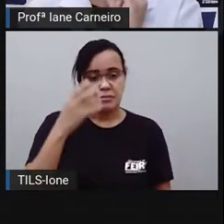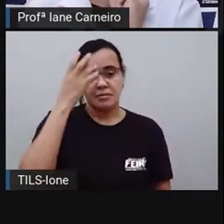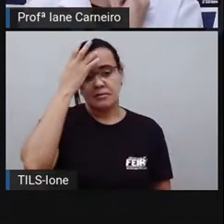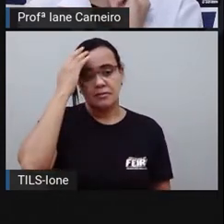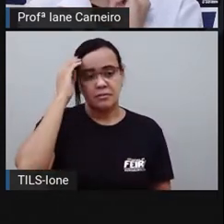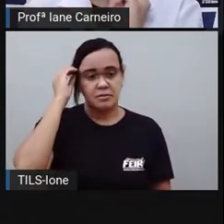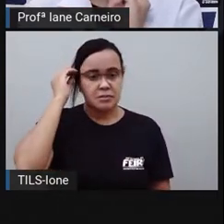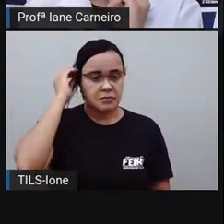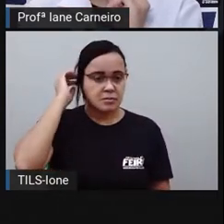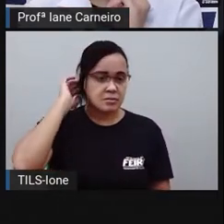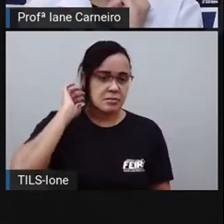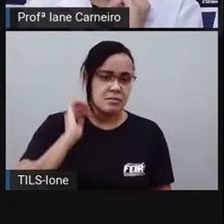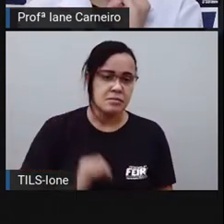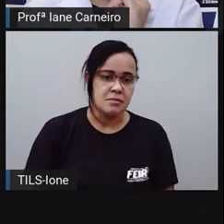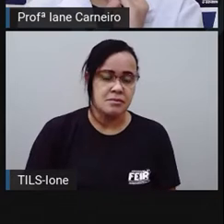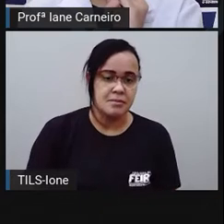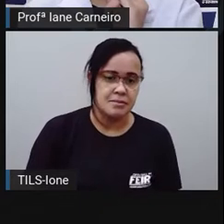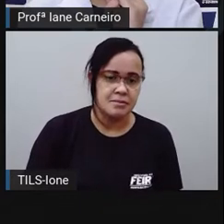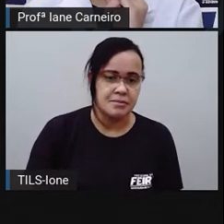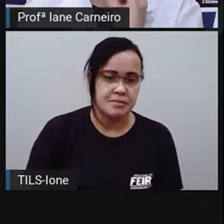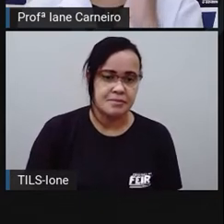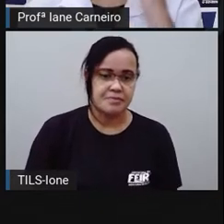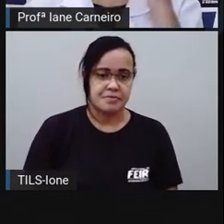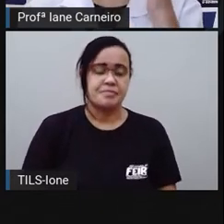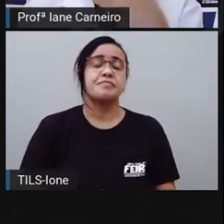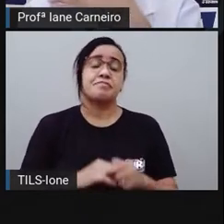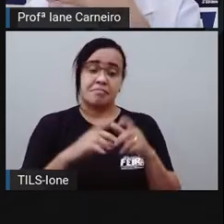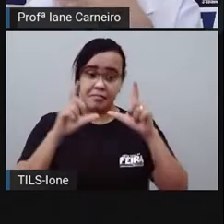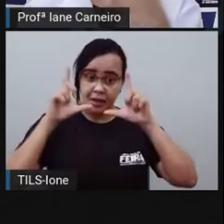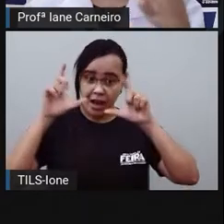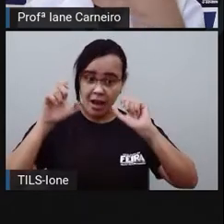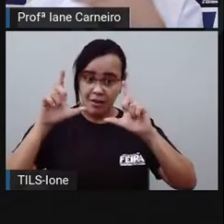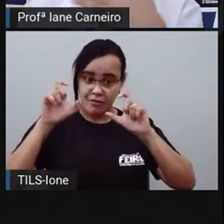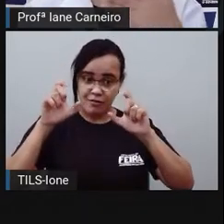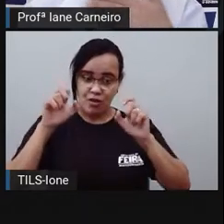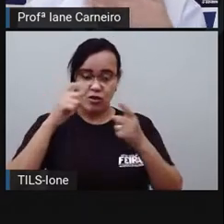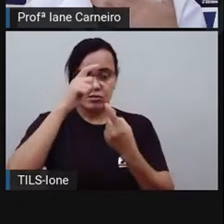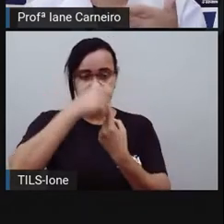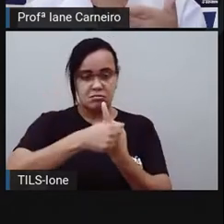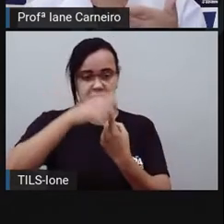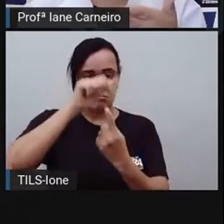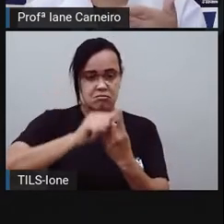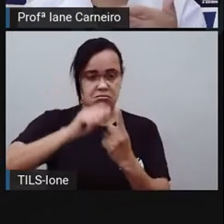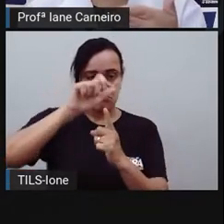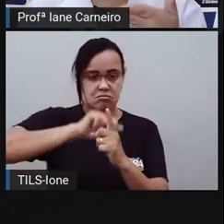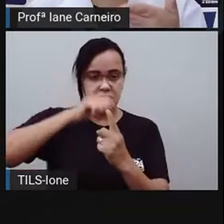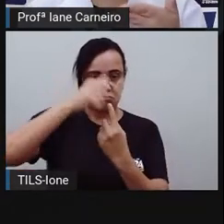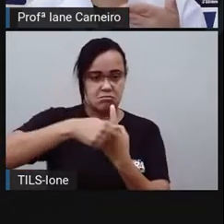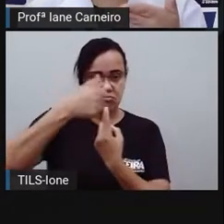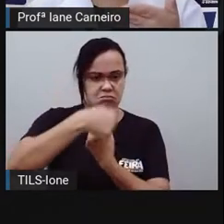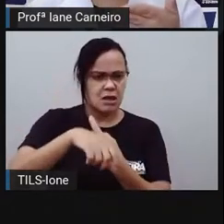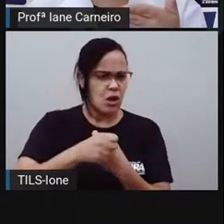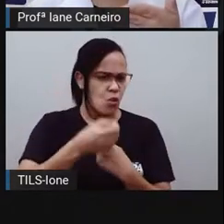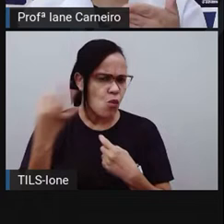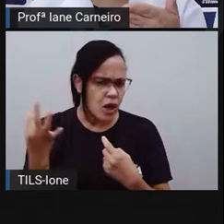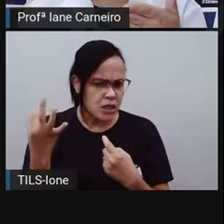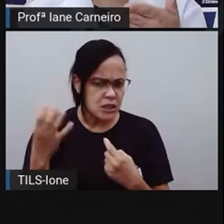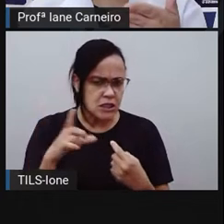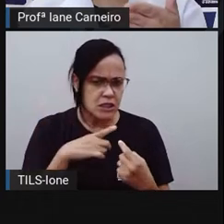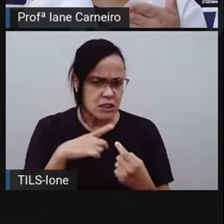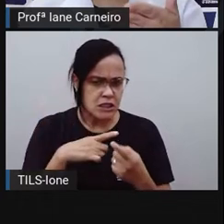Traz aqui a imagem de quê? De bananas. Quantas bananas a gente vai precisar? Uma,